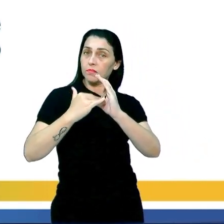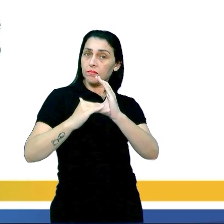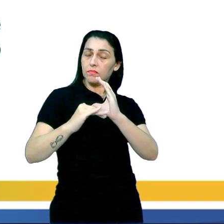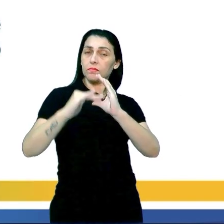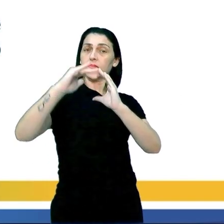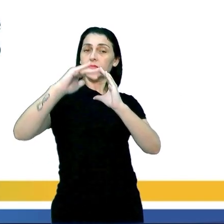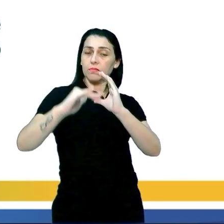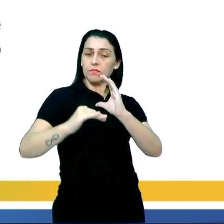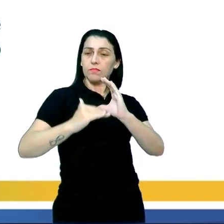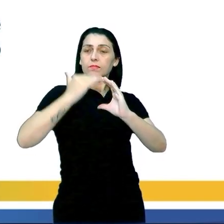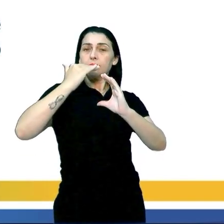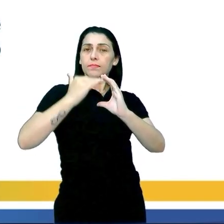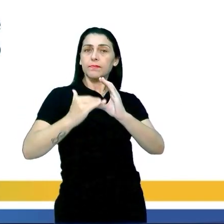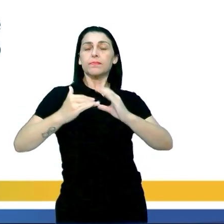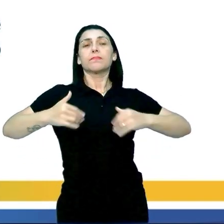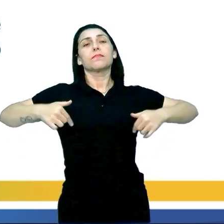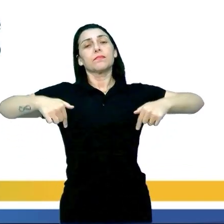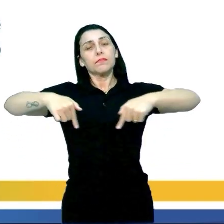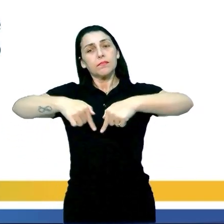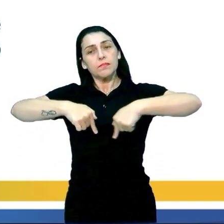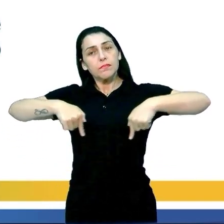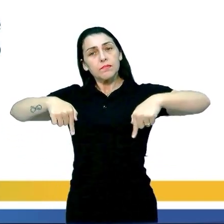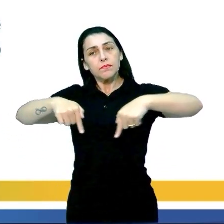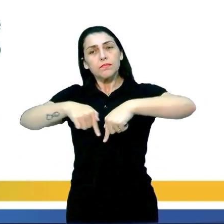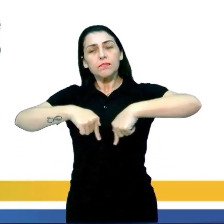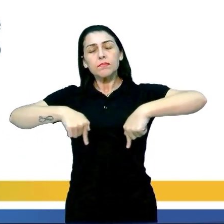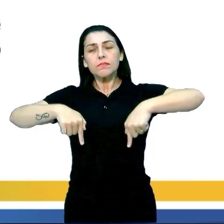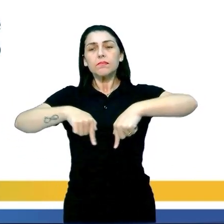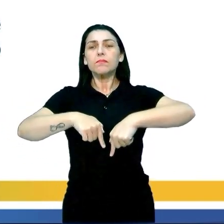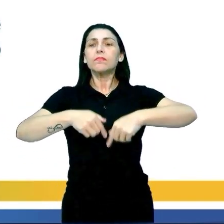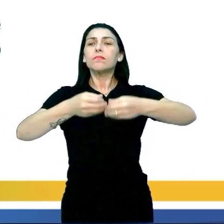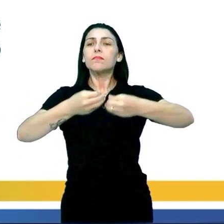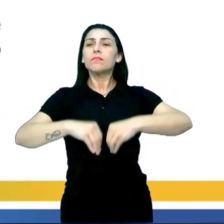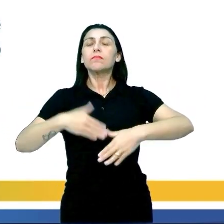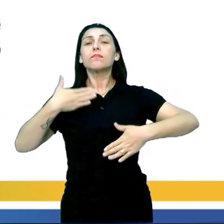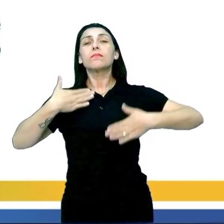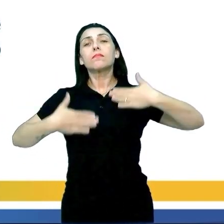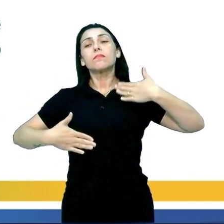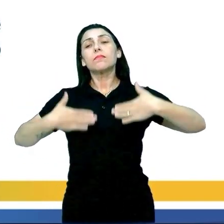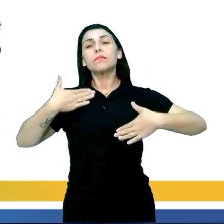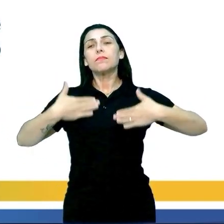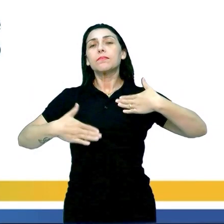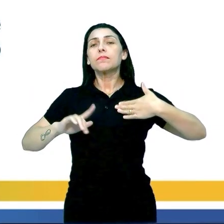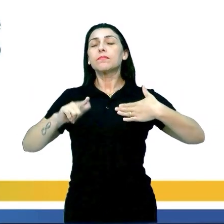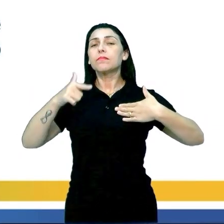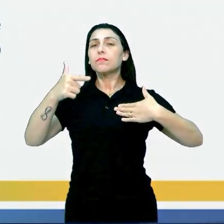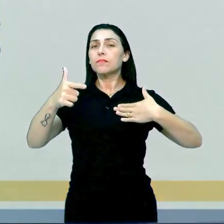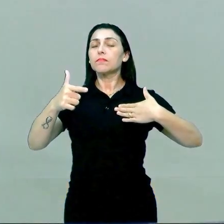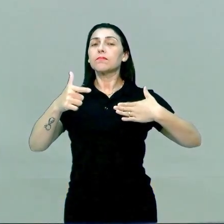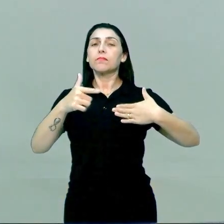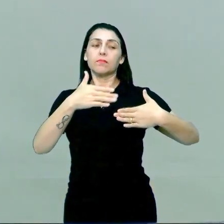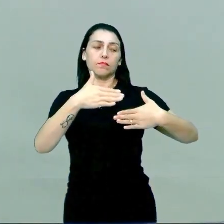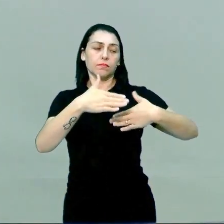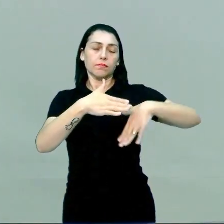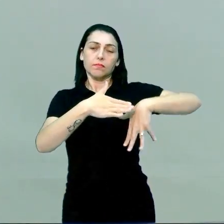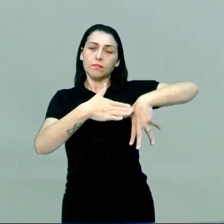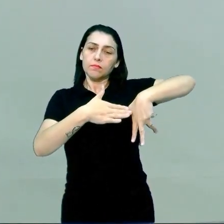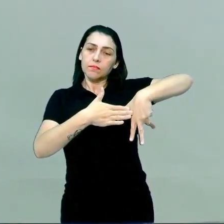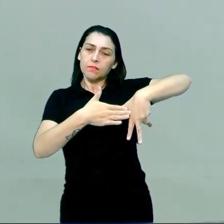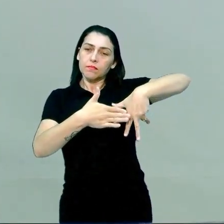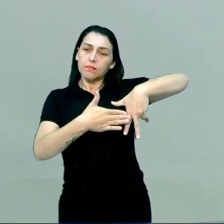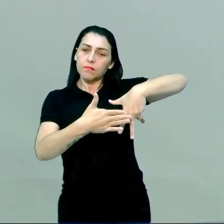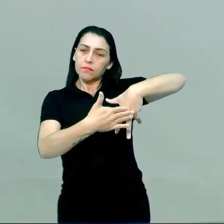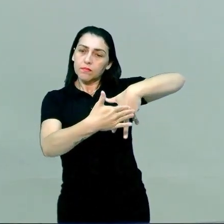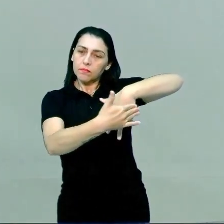Os hormônios são mensageiros químicos que afetam a atividade de outra parte do corpo. Bom,